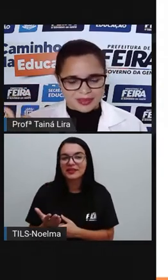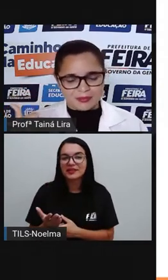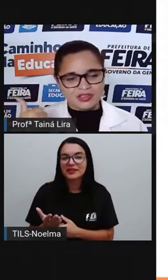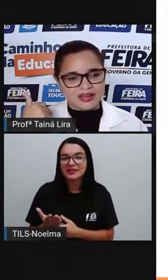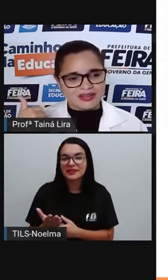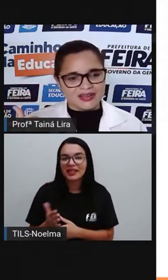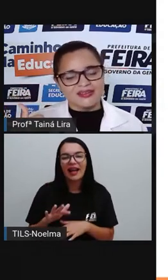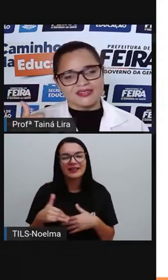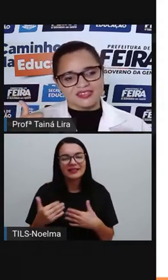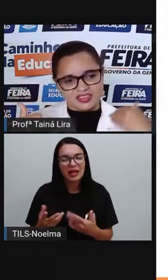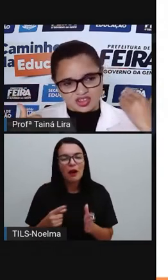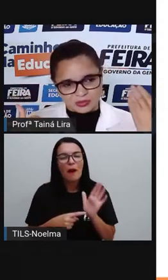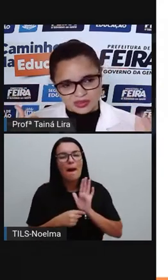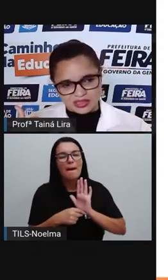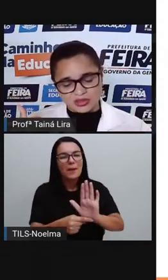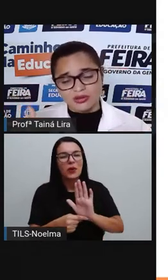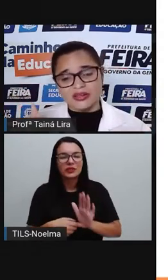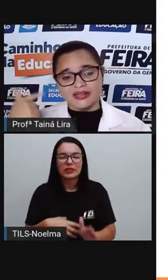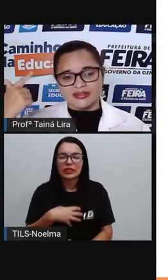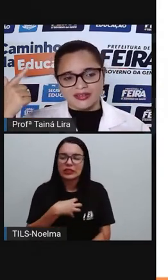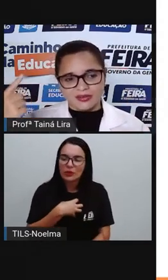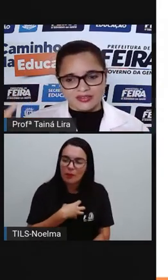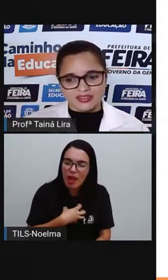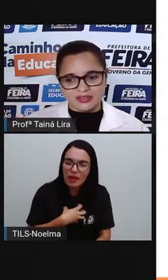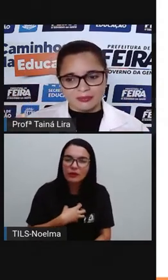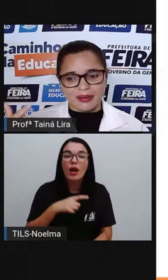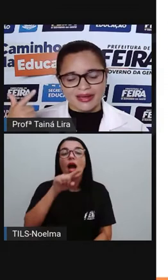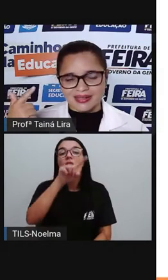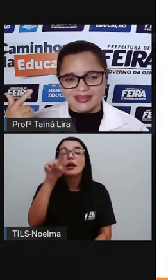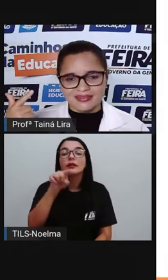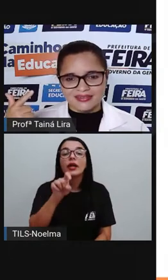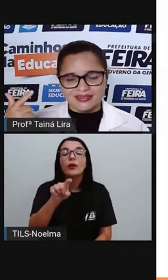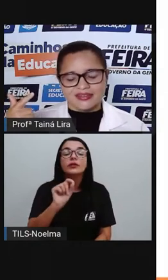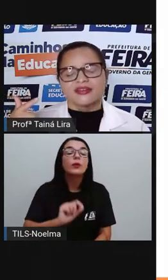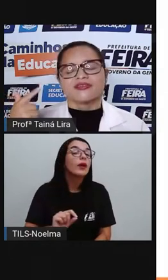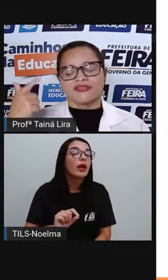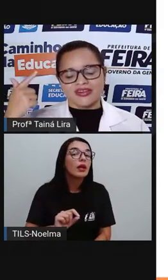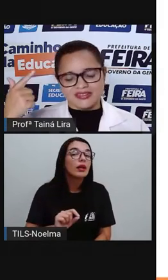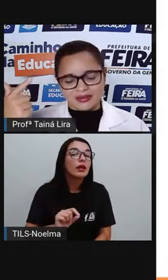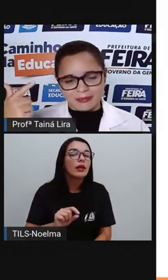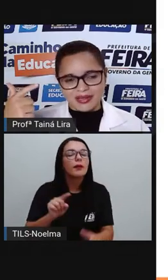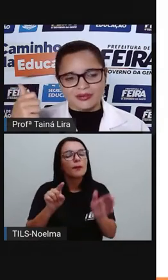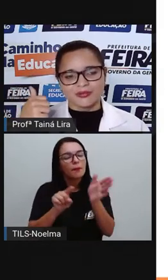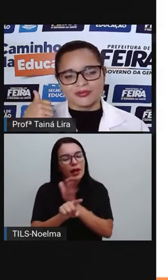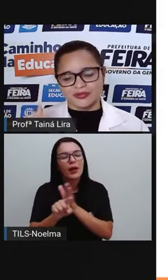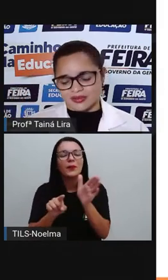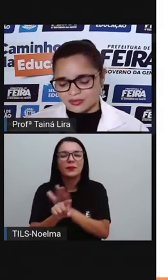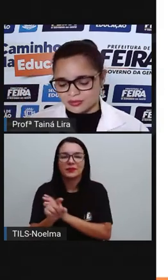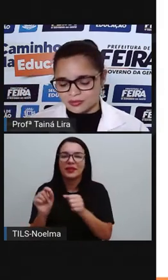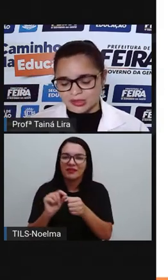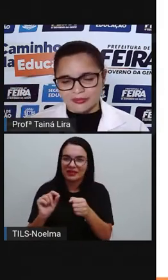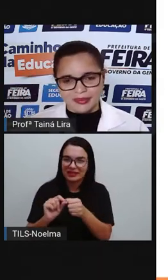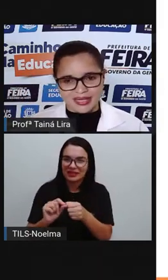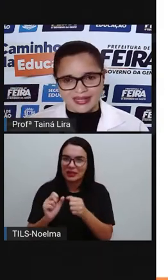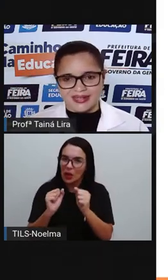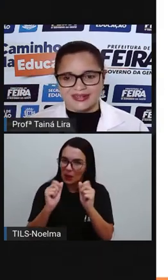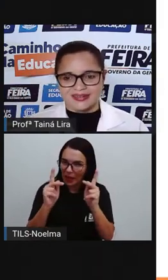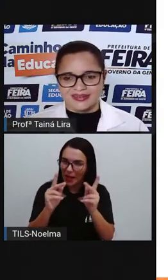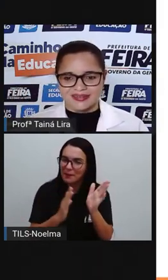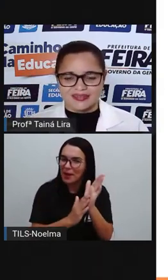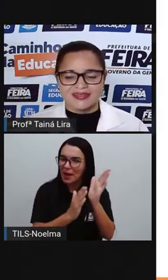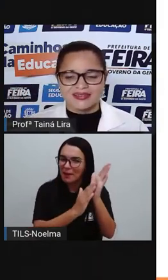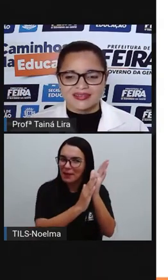Para mostrar, né? O sentimento e a interrogação para fazer perguntas. Muito bem.